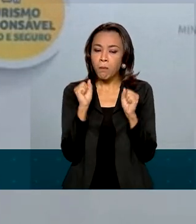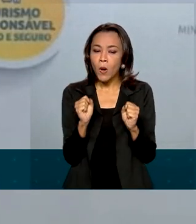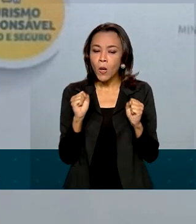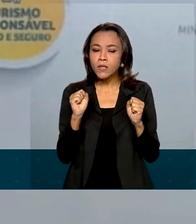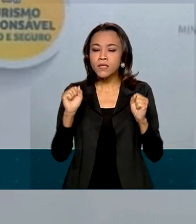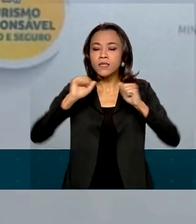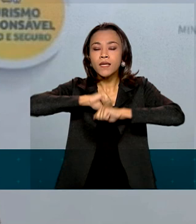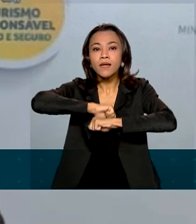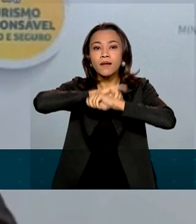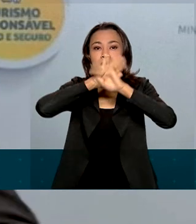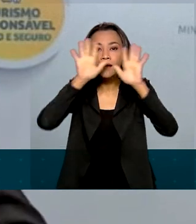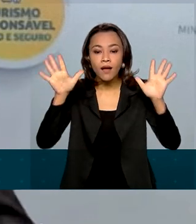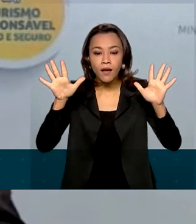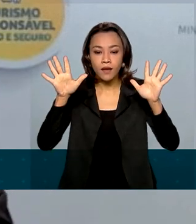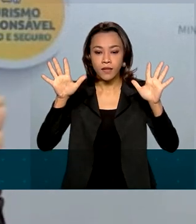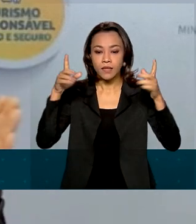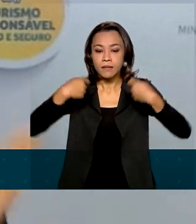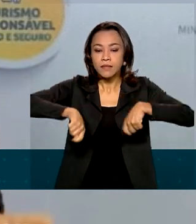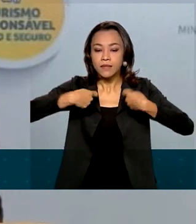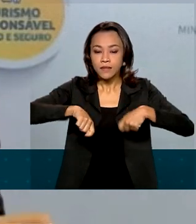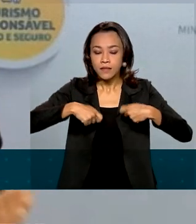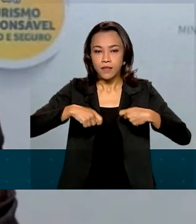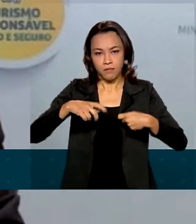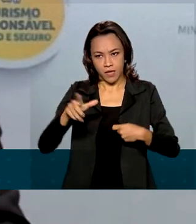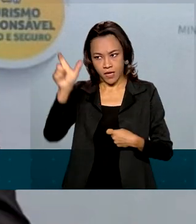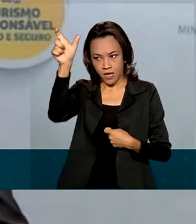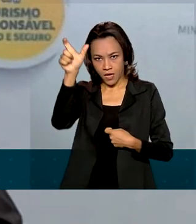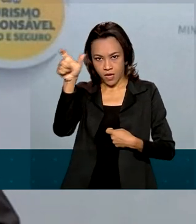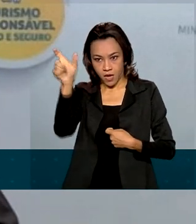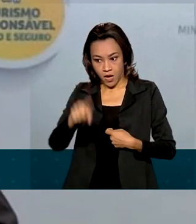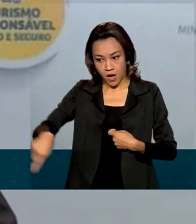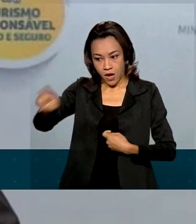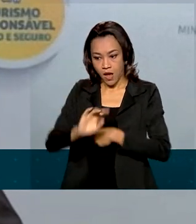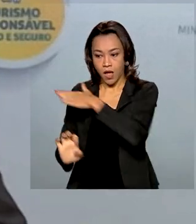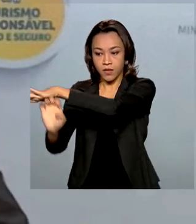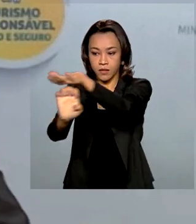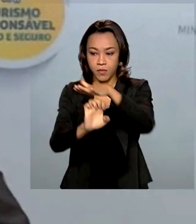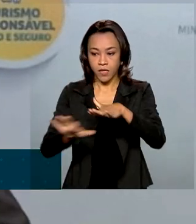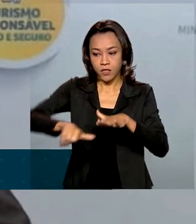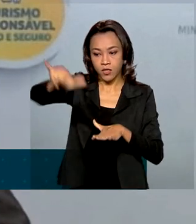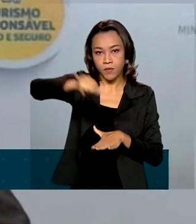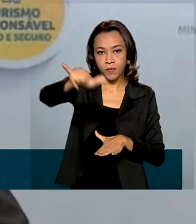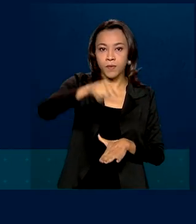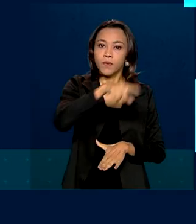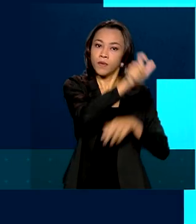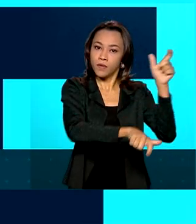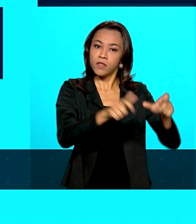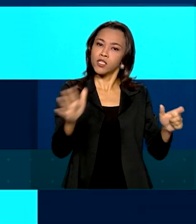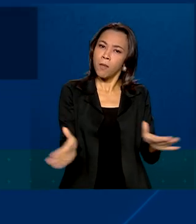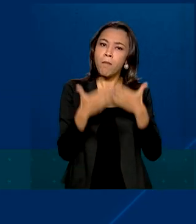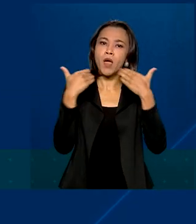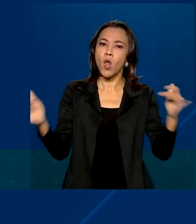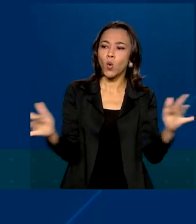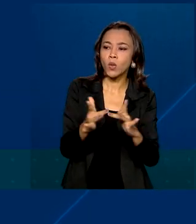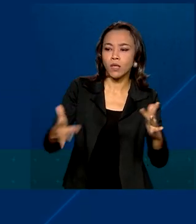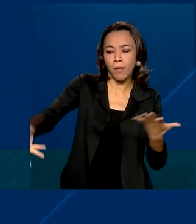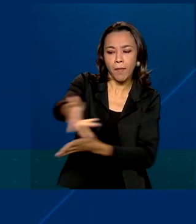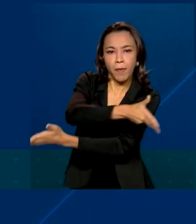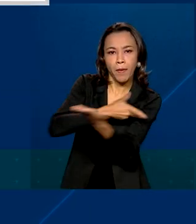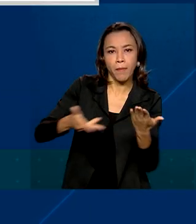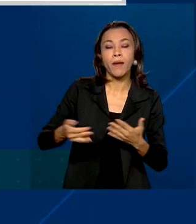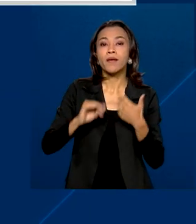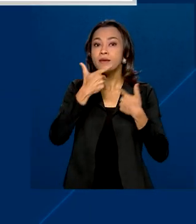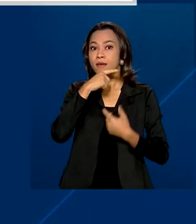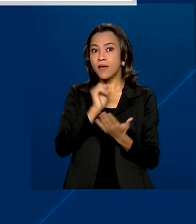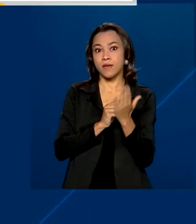informações necessárias para que a relação consumidor-companhias aéreas seja a melhor possível. E quem seguiu as orientações